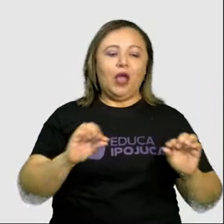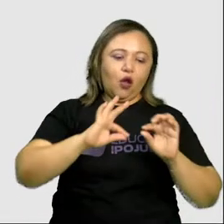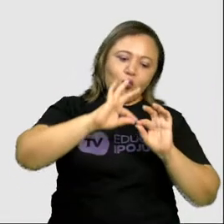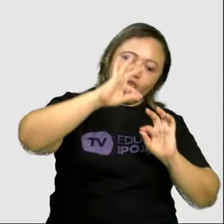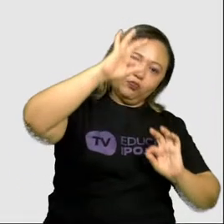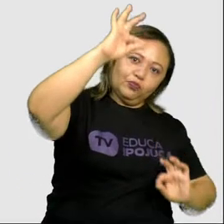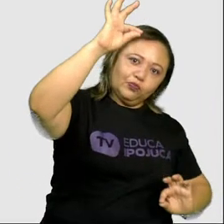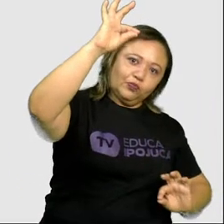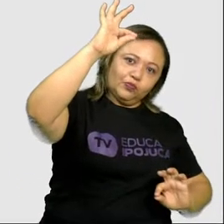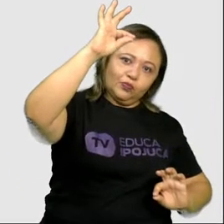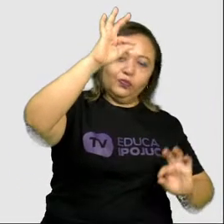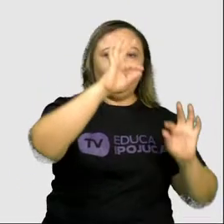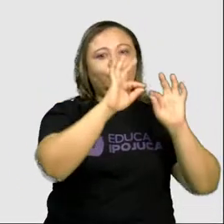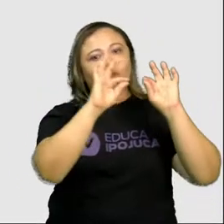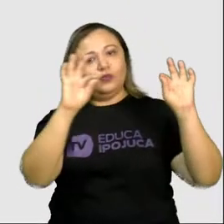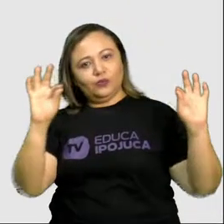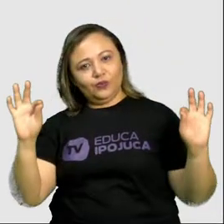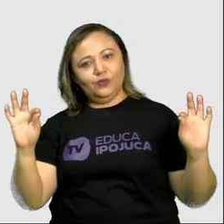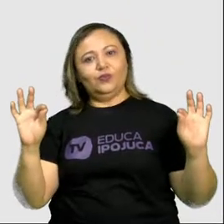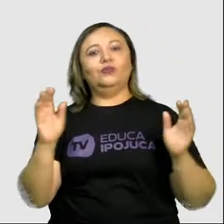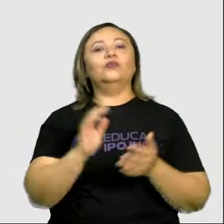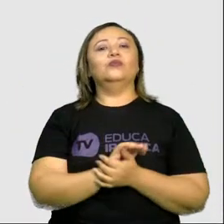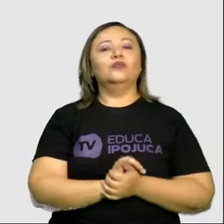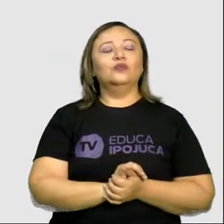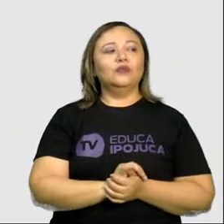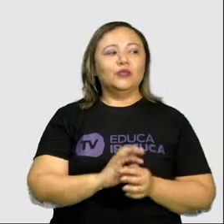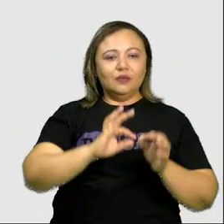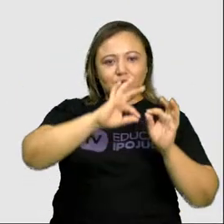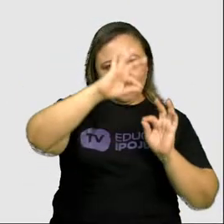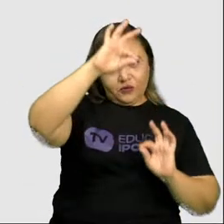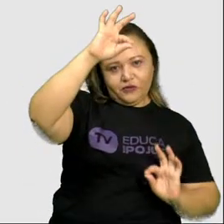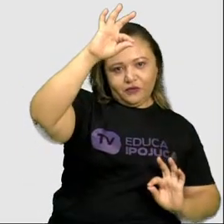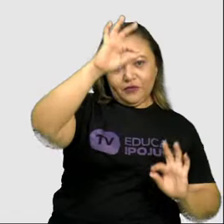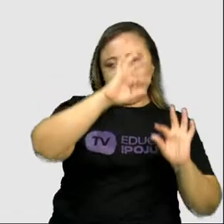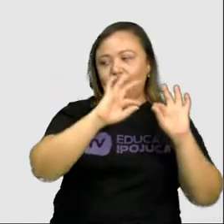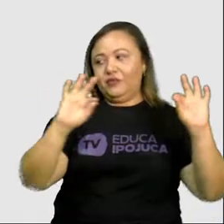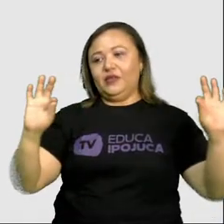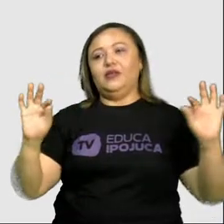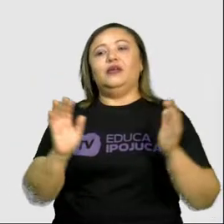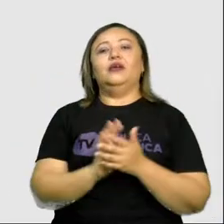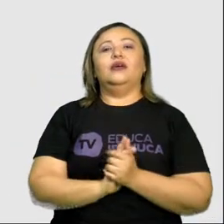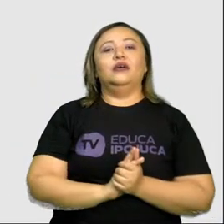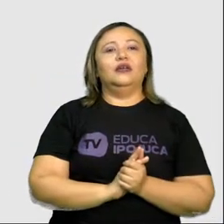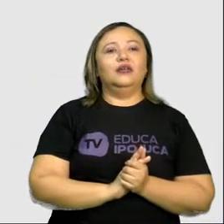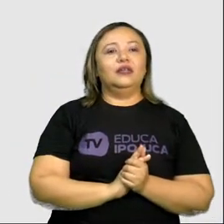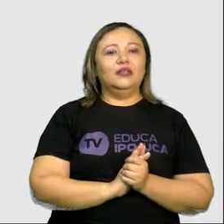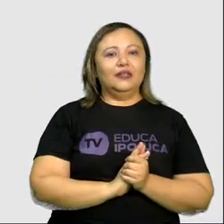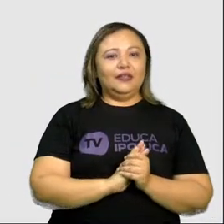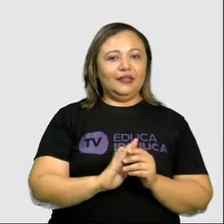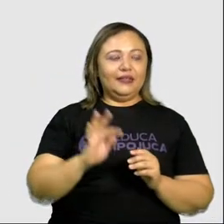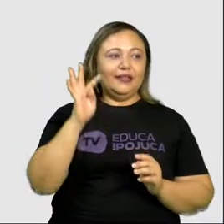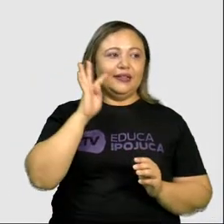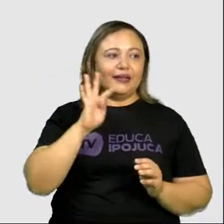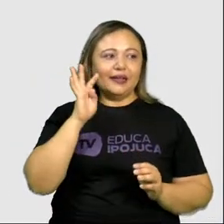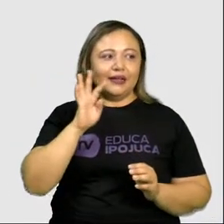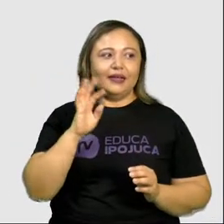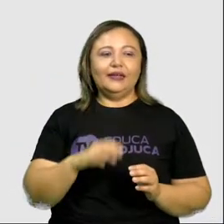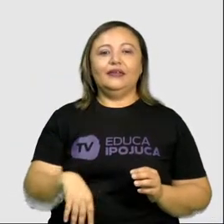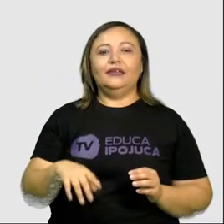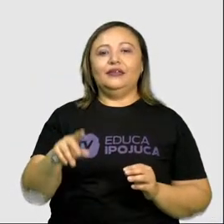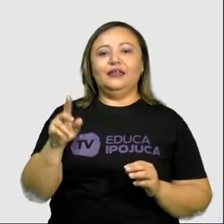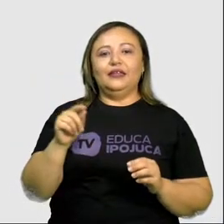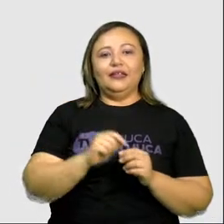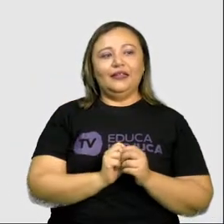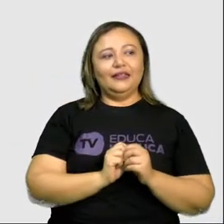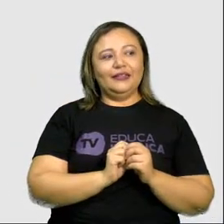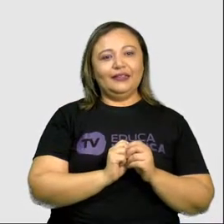Vertical, horizontal. Vertical e horizontal. Vertical e horizontal. Ficou legal? Eu amei